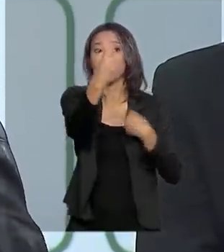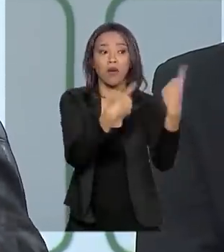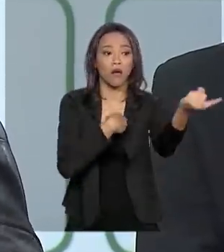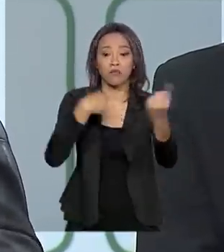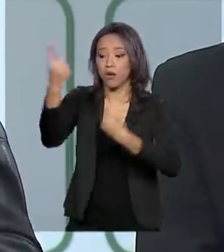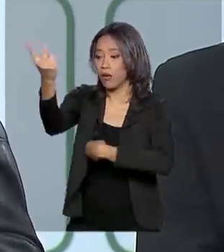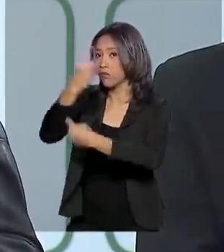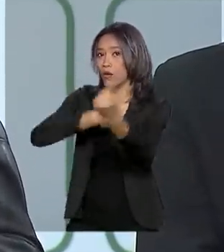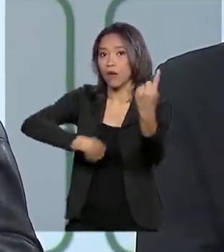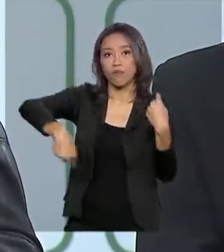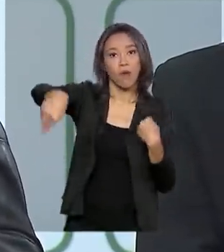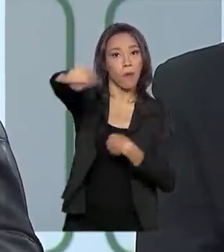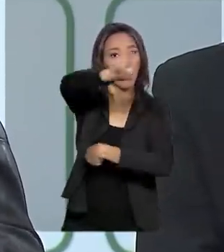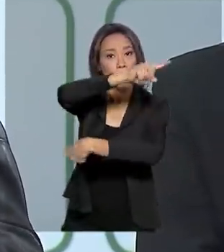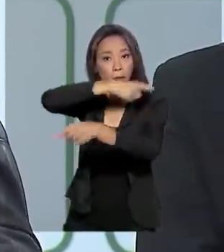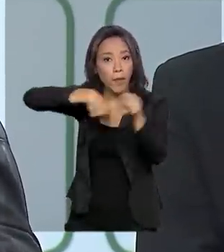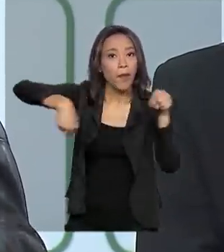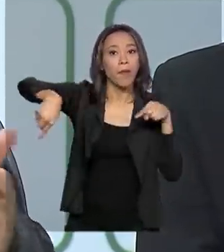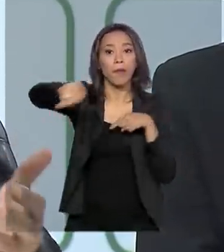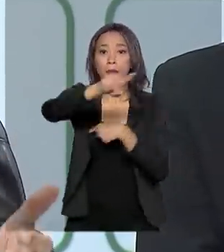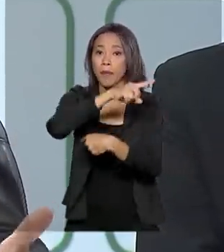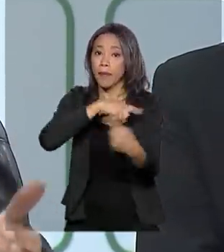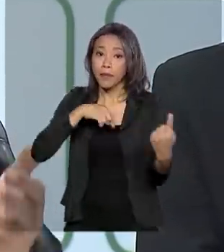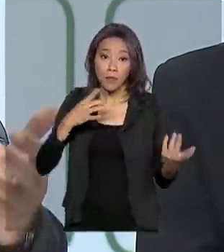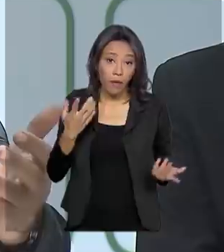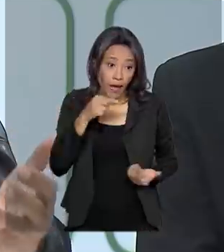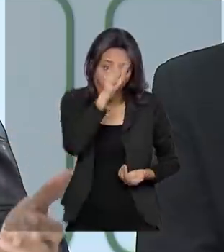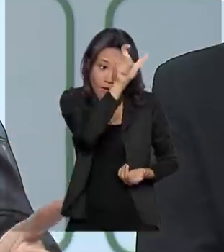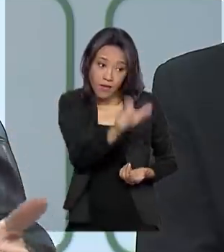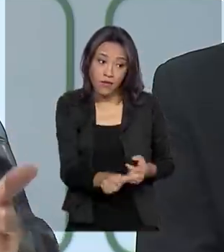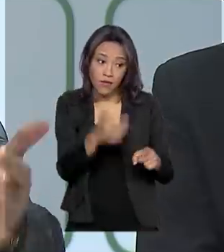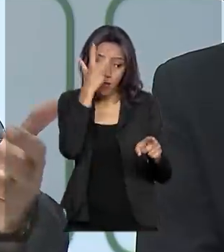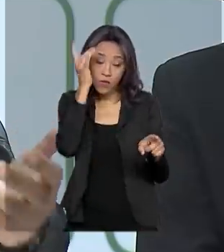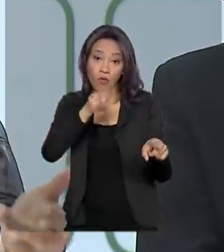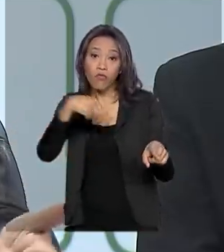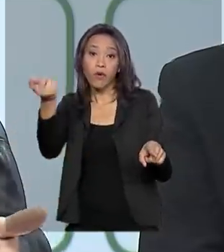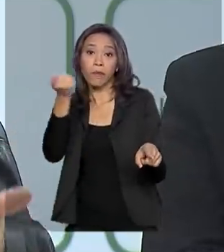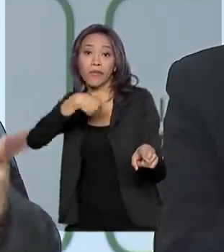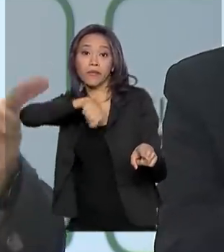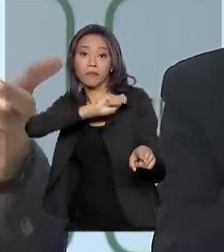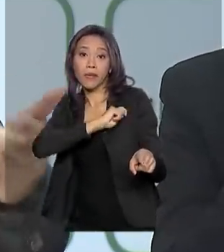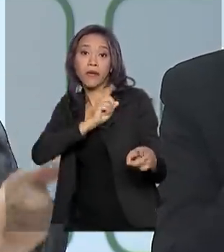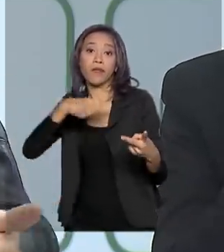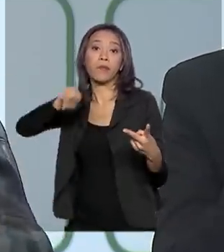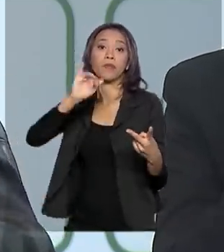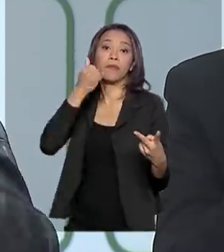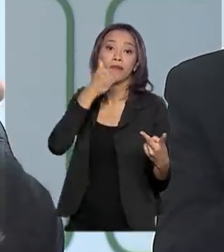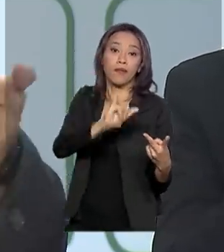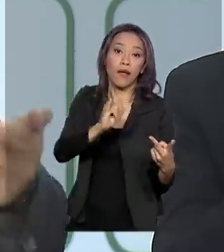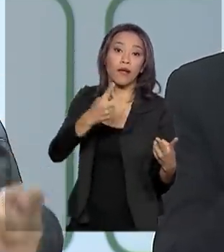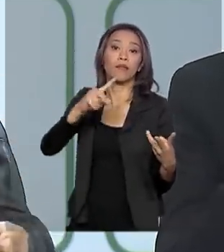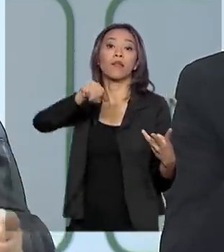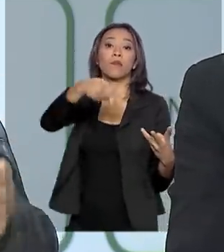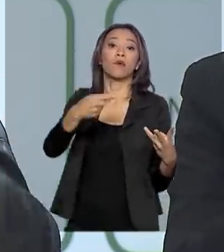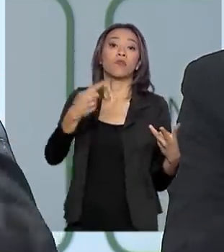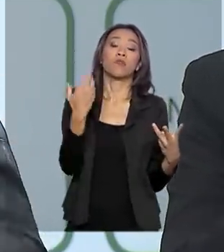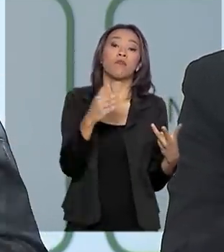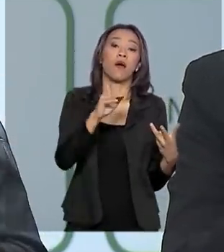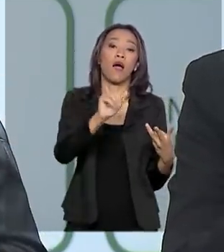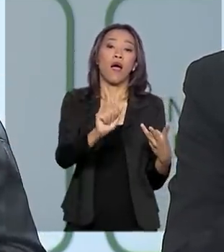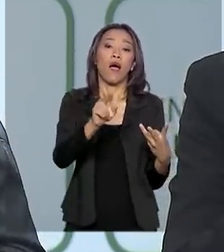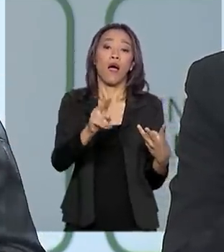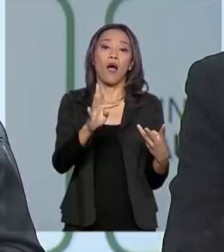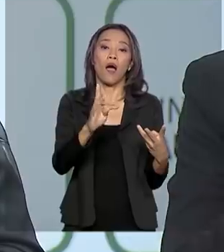Esse paciente, ele teve na Espanha, da Espanha para a Itália, da Itália para a Áustria, da Áustria para a Alemanha, da Alemanha